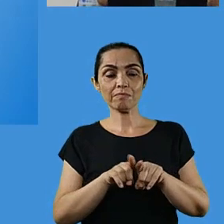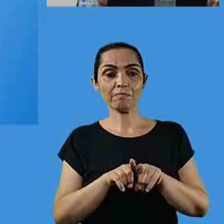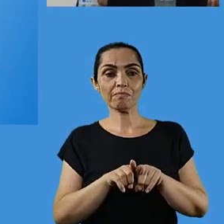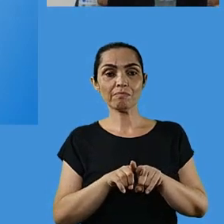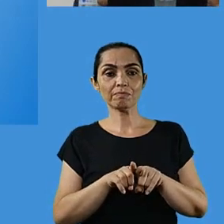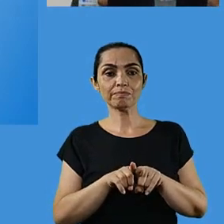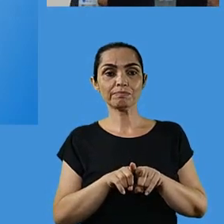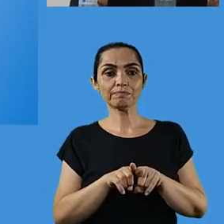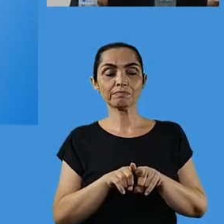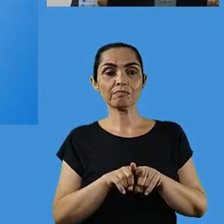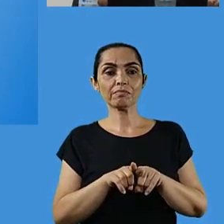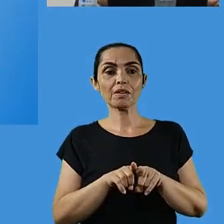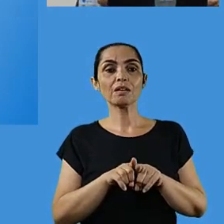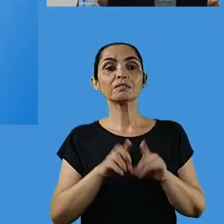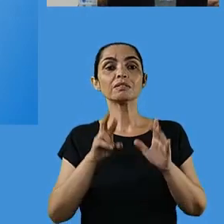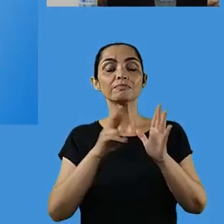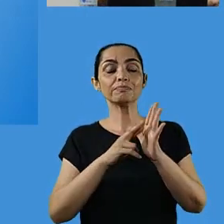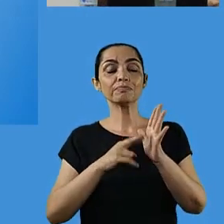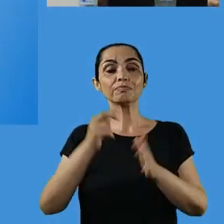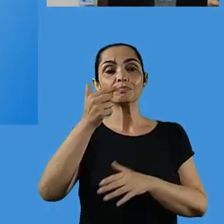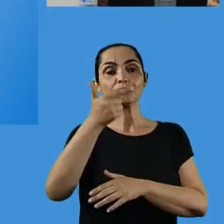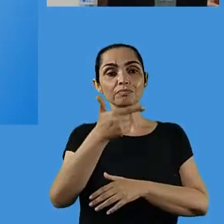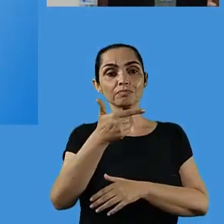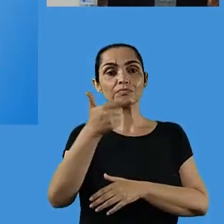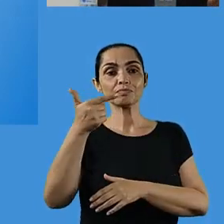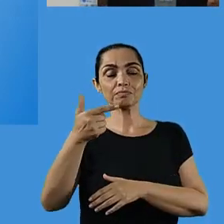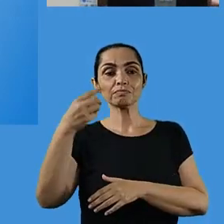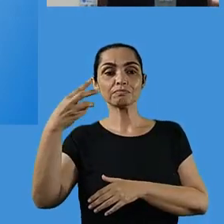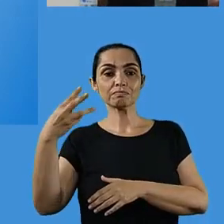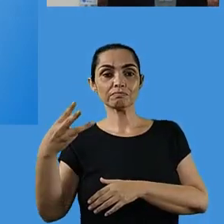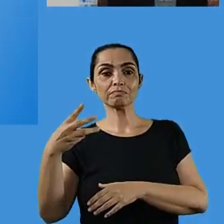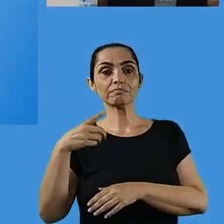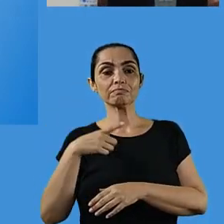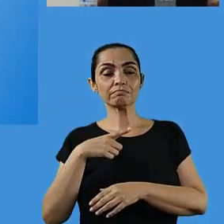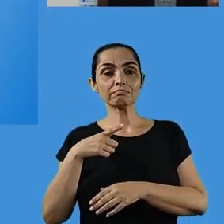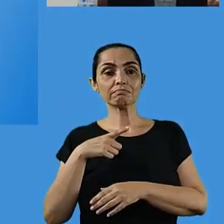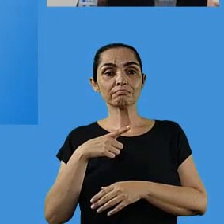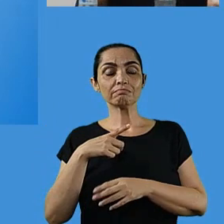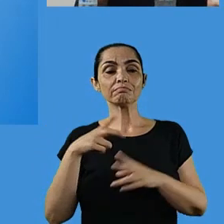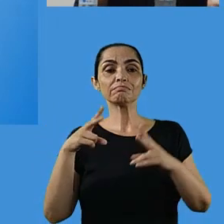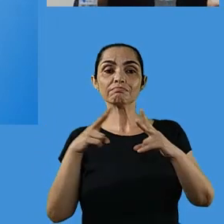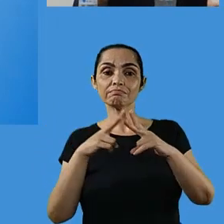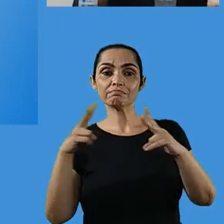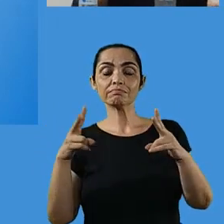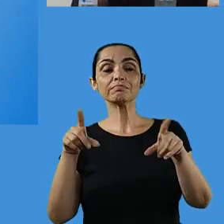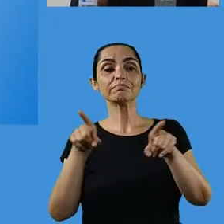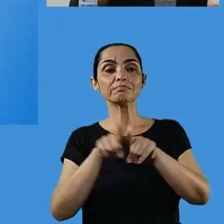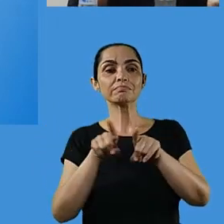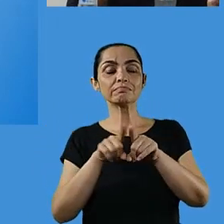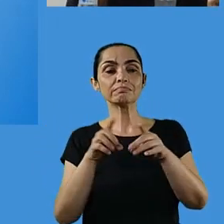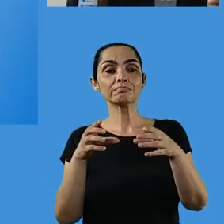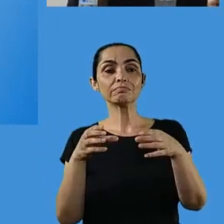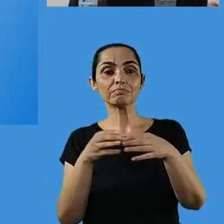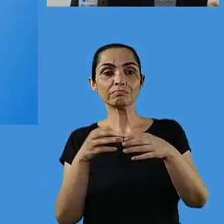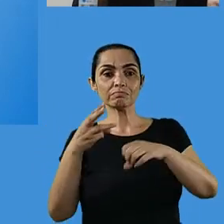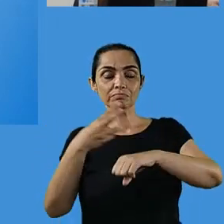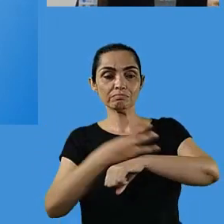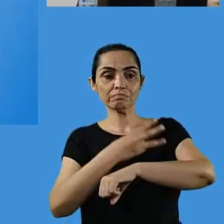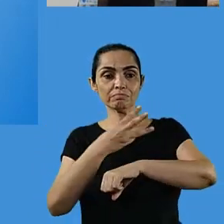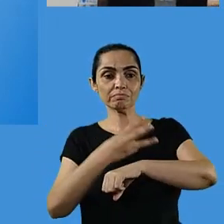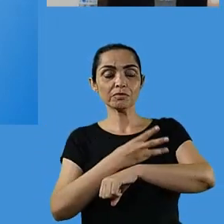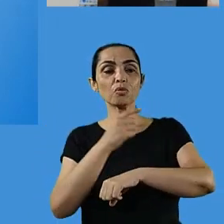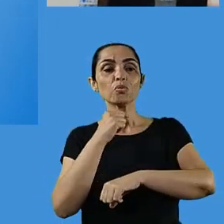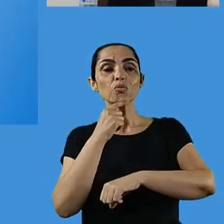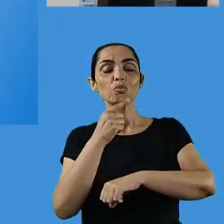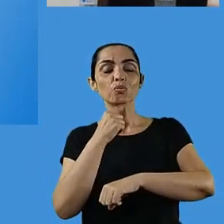com espaçamento, obedecendo a todas as normas de biossegurança aos alunos público-alvo da educação especial. Nós